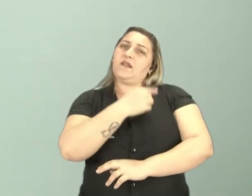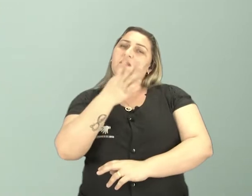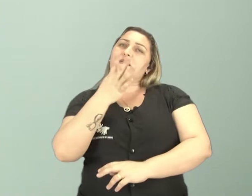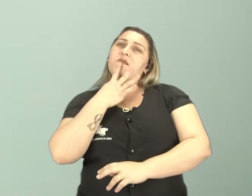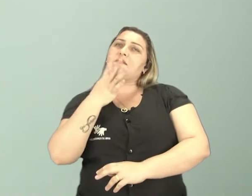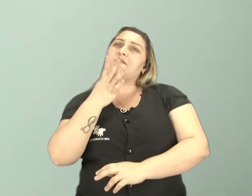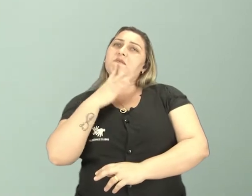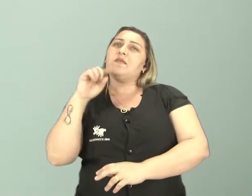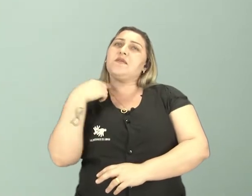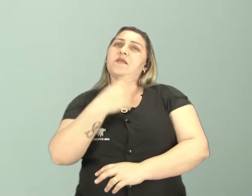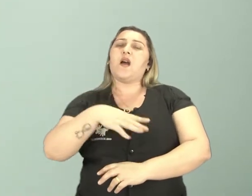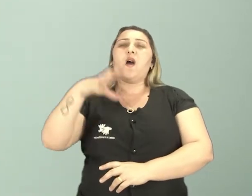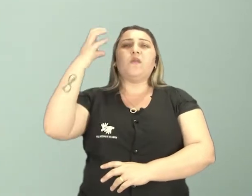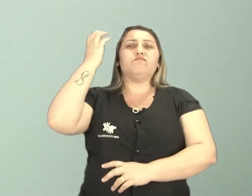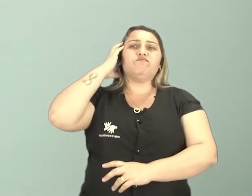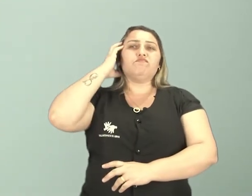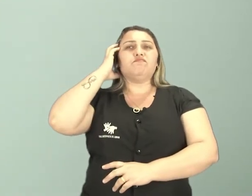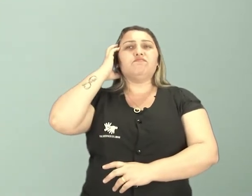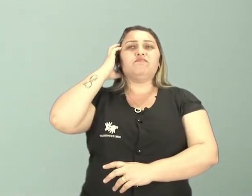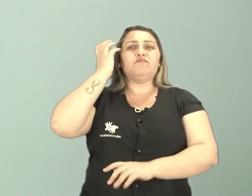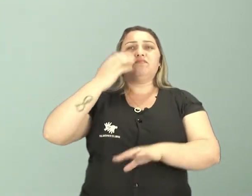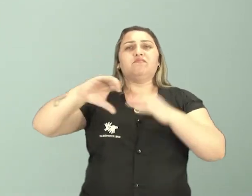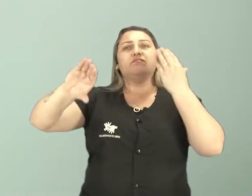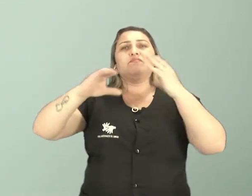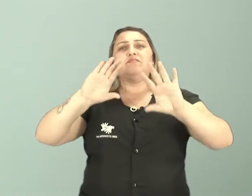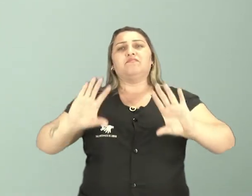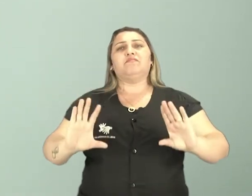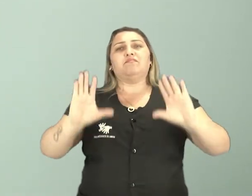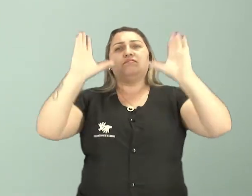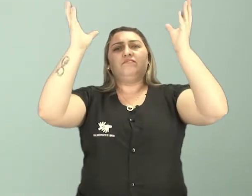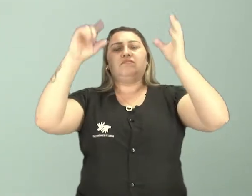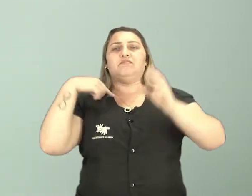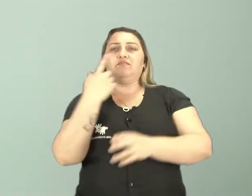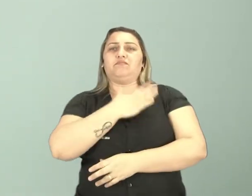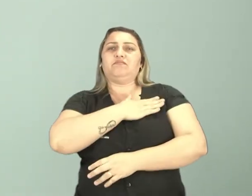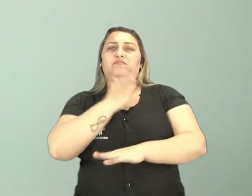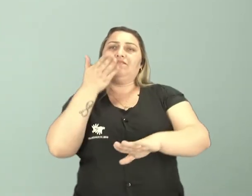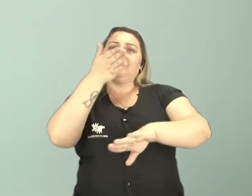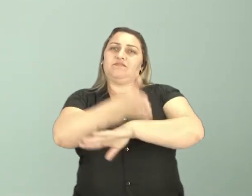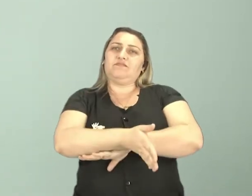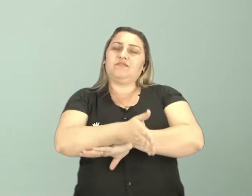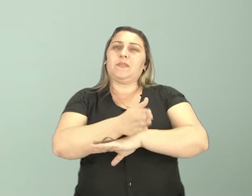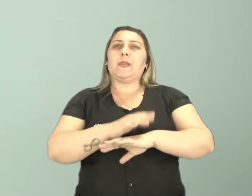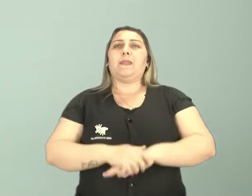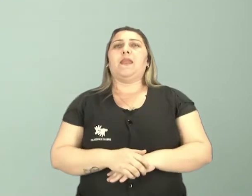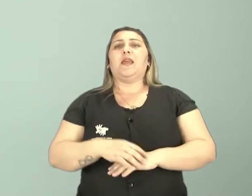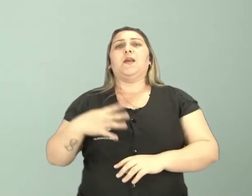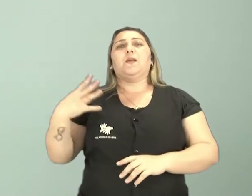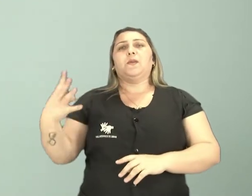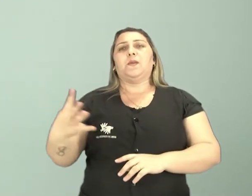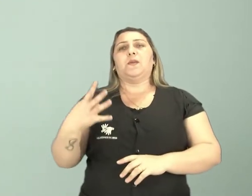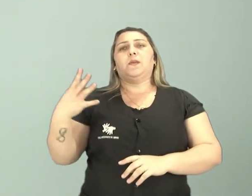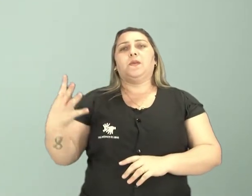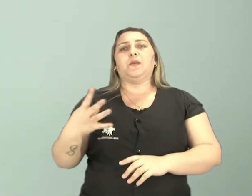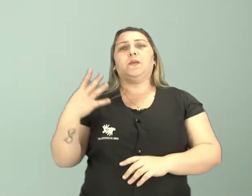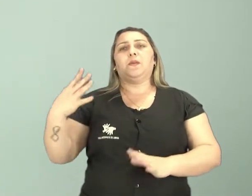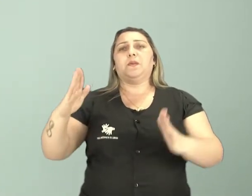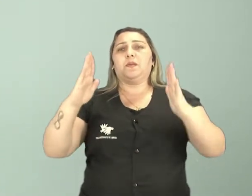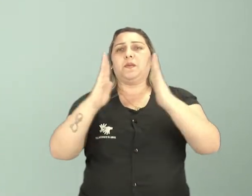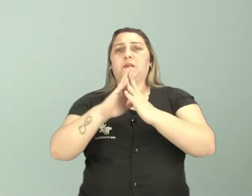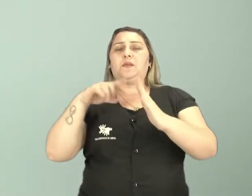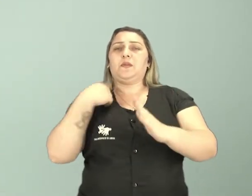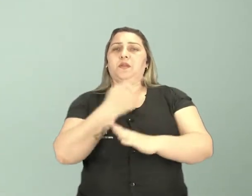músico que nós ouvimos cantar nas festas que nós gostamos de ir, nos barzinhos da nossa cidade,